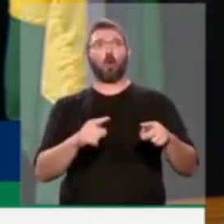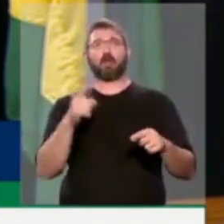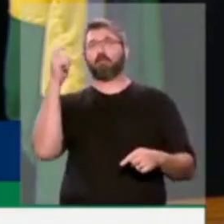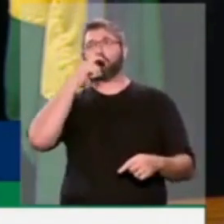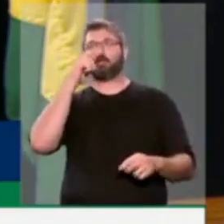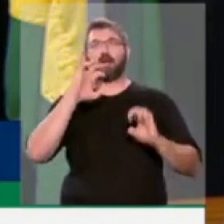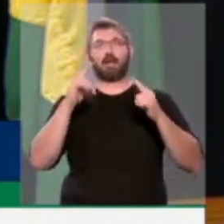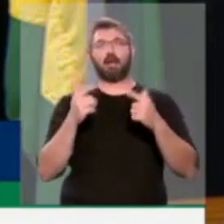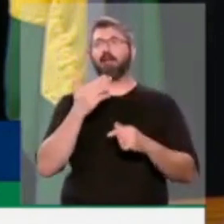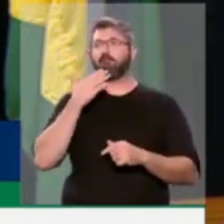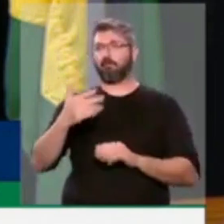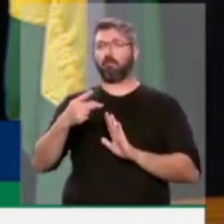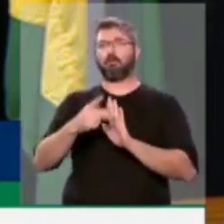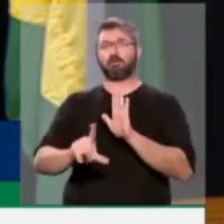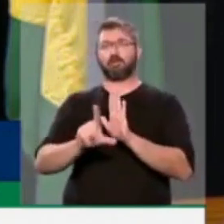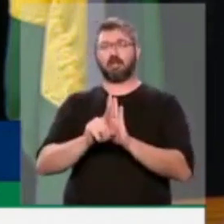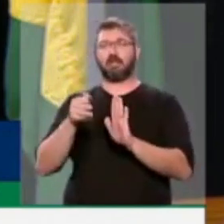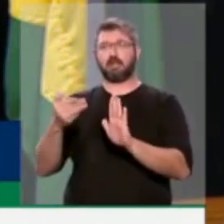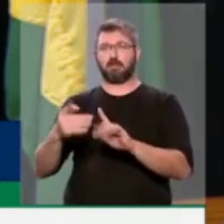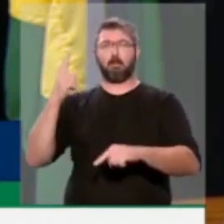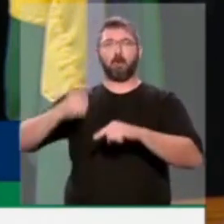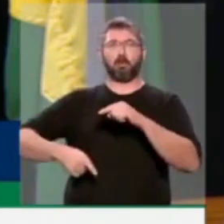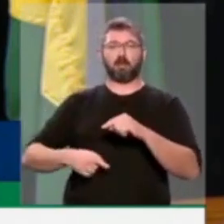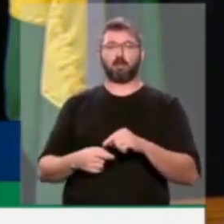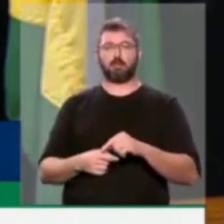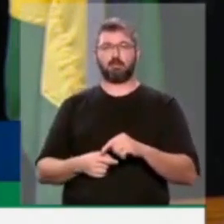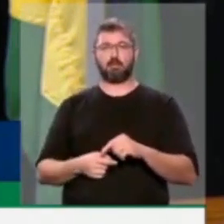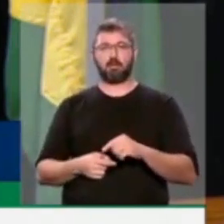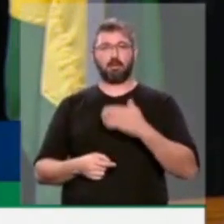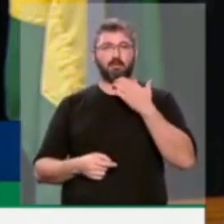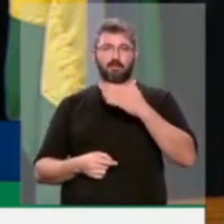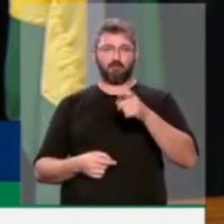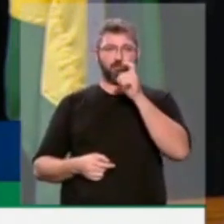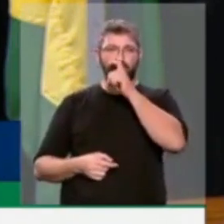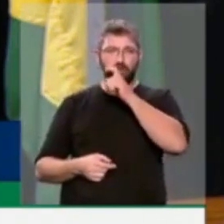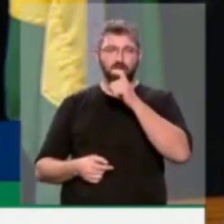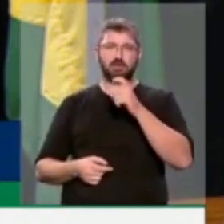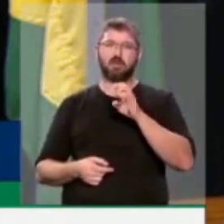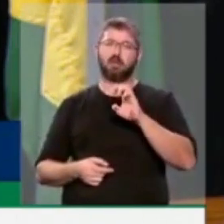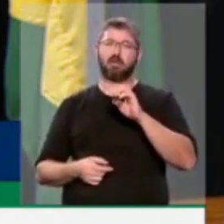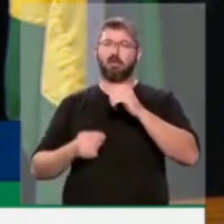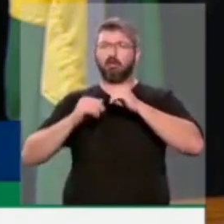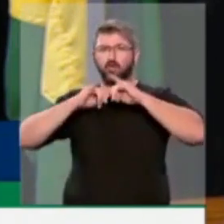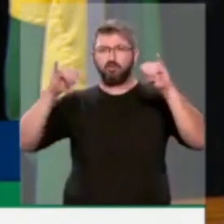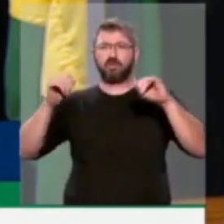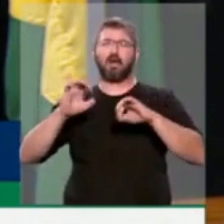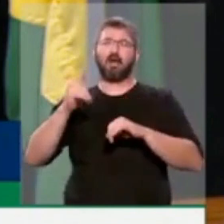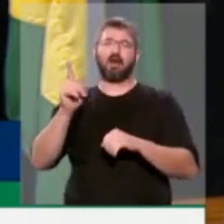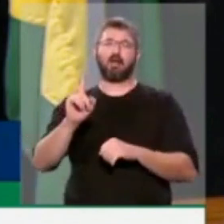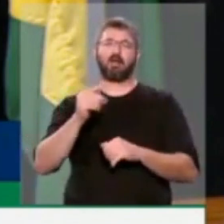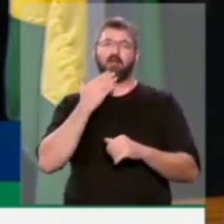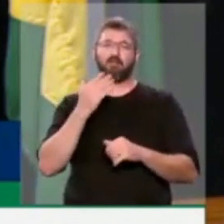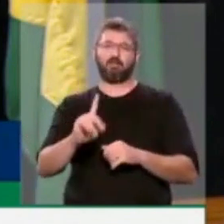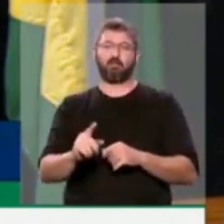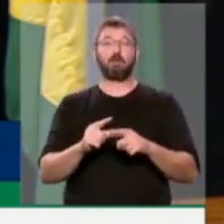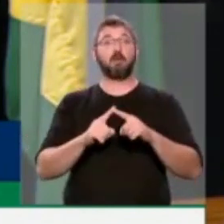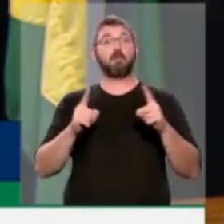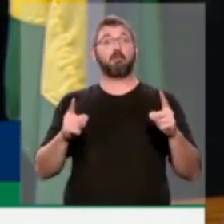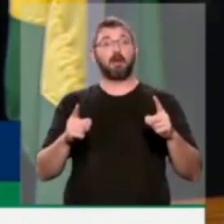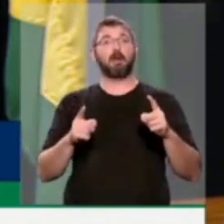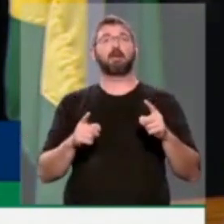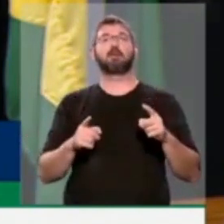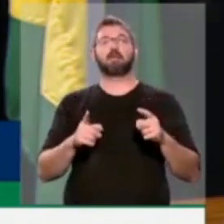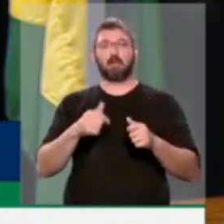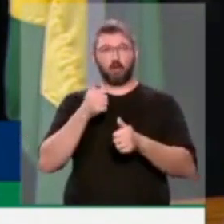news e é a favor de um projeto nesse sentido. Ninguém é a favor de notícias falsas. Mas o que está em jogo não são